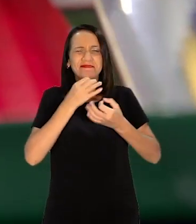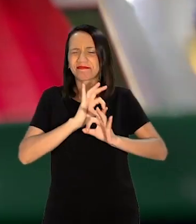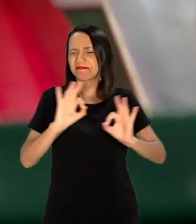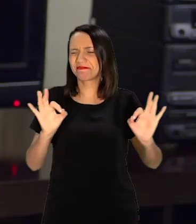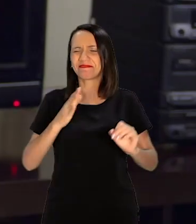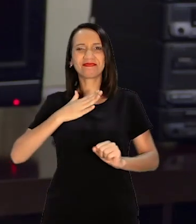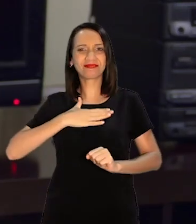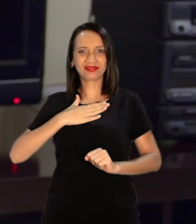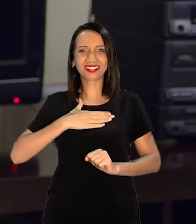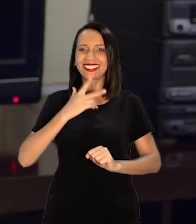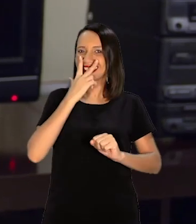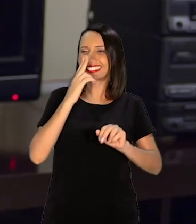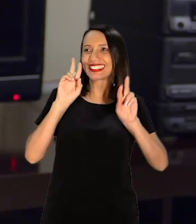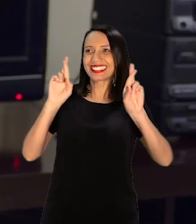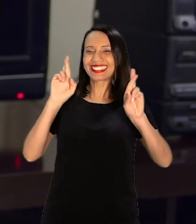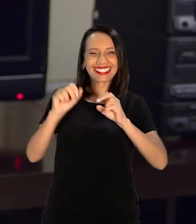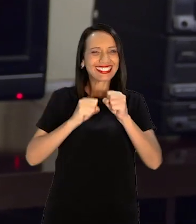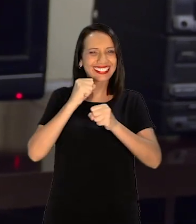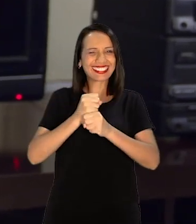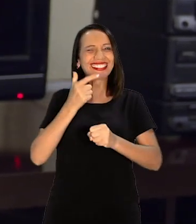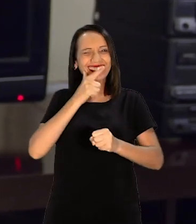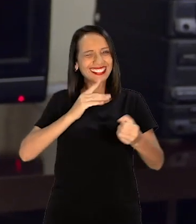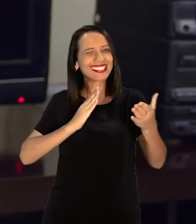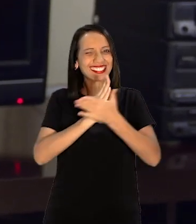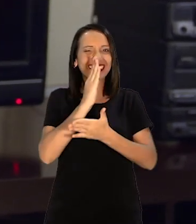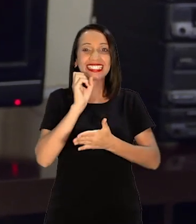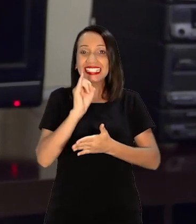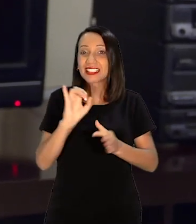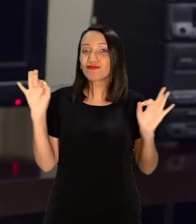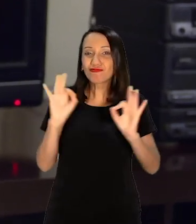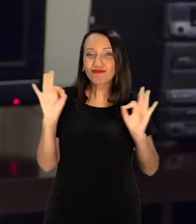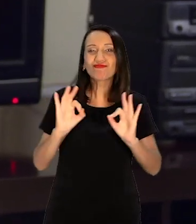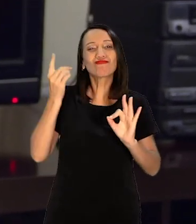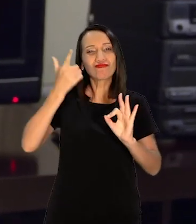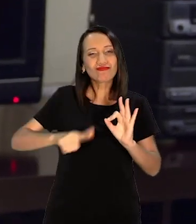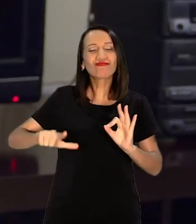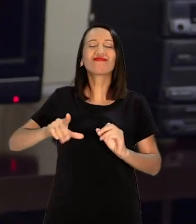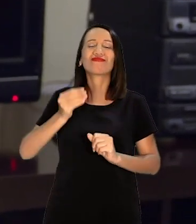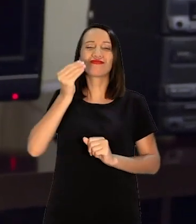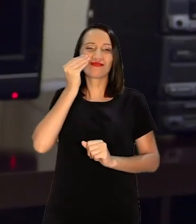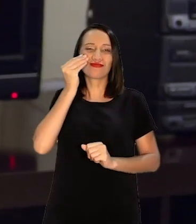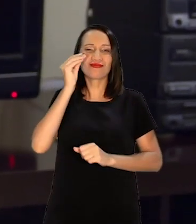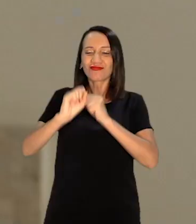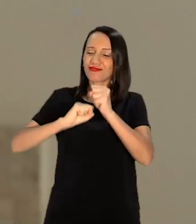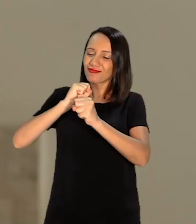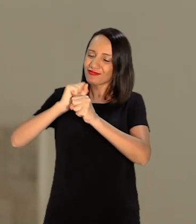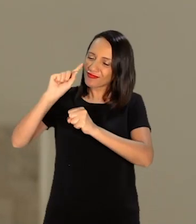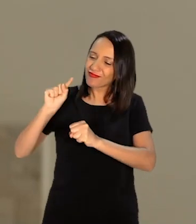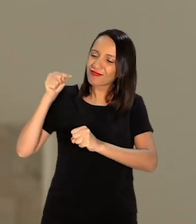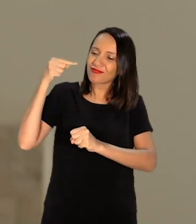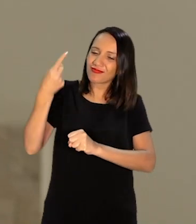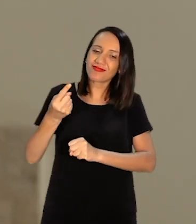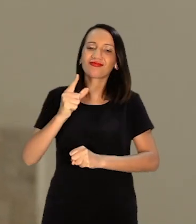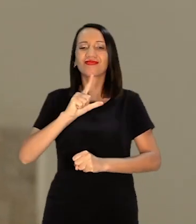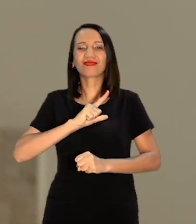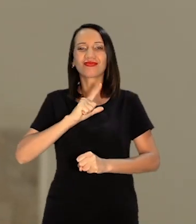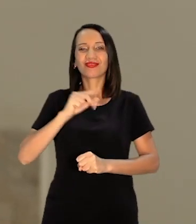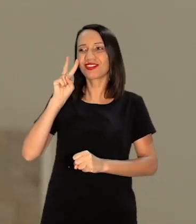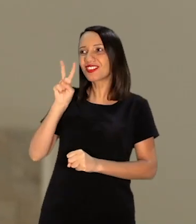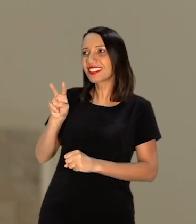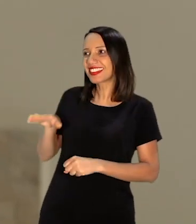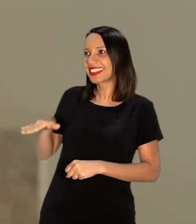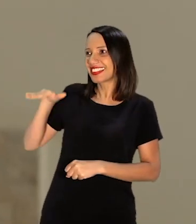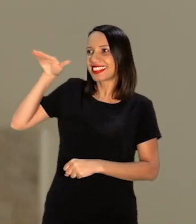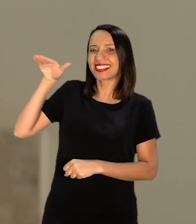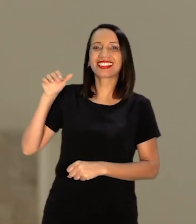mim E eu espero Que esse ano Consiga passar E se não conseguir Vai ser mais experiência Pro ano que vem Josival Viana Ferreira Eu